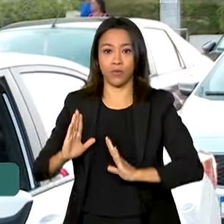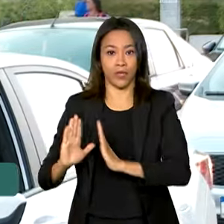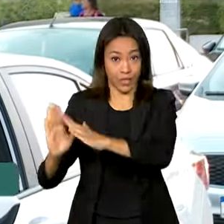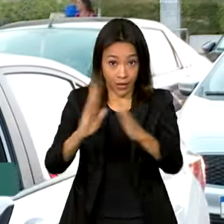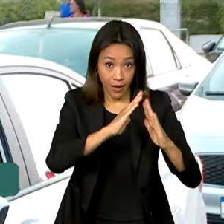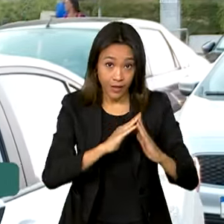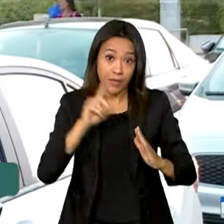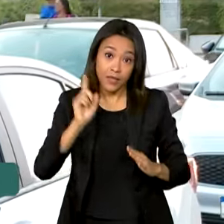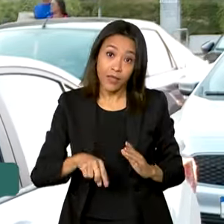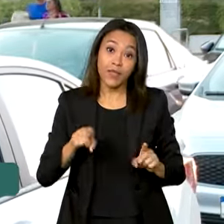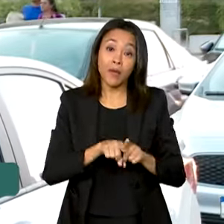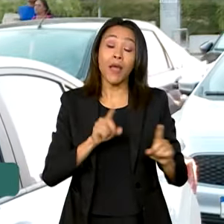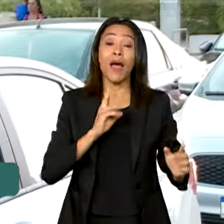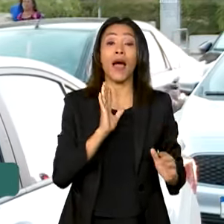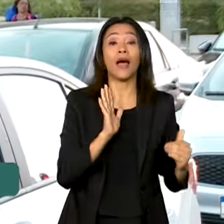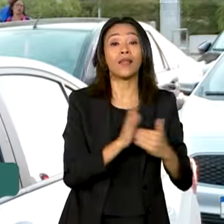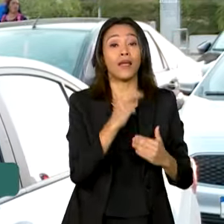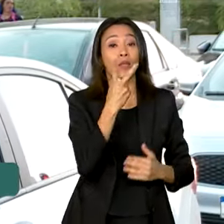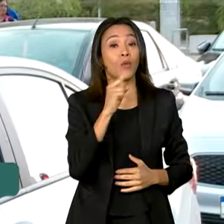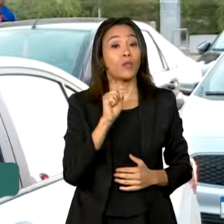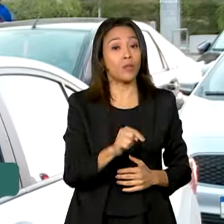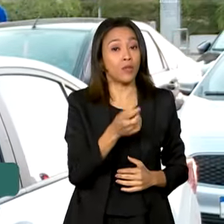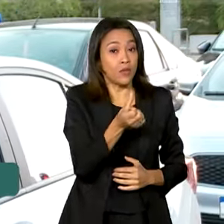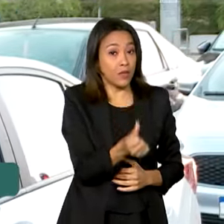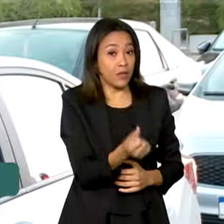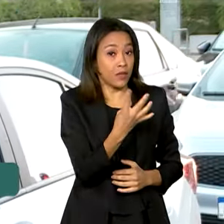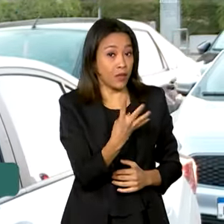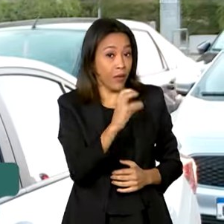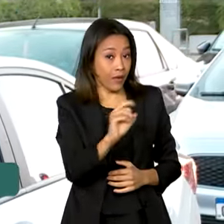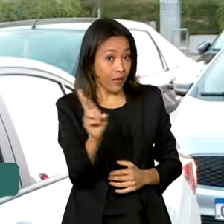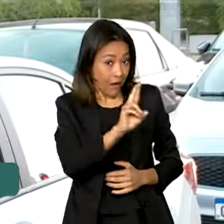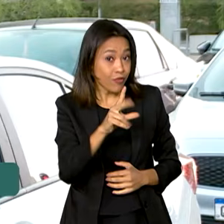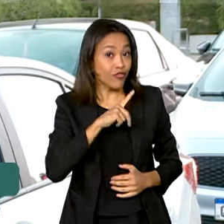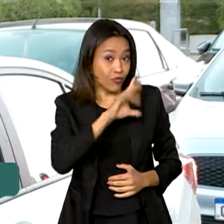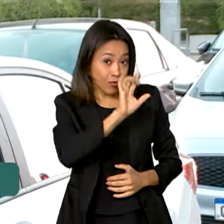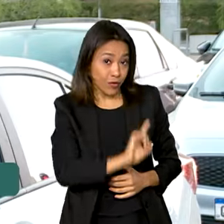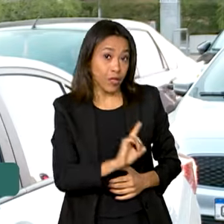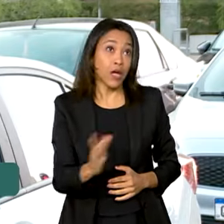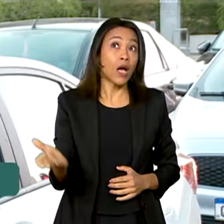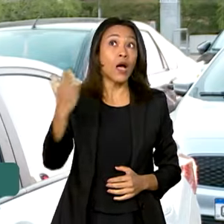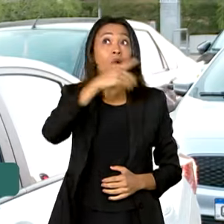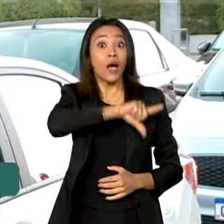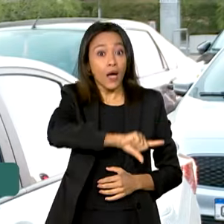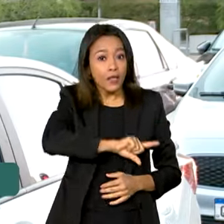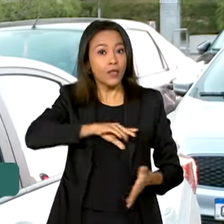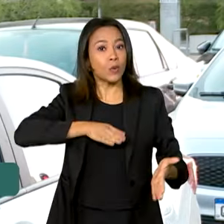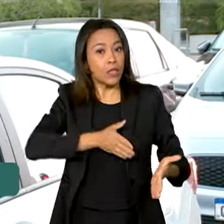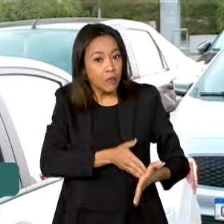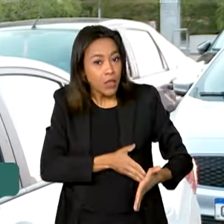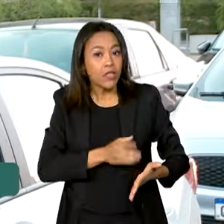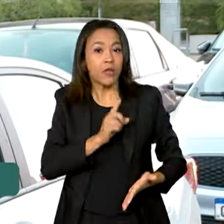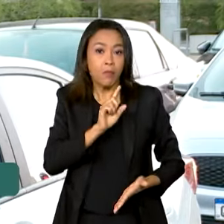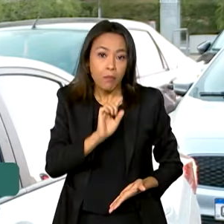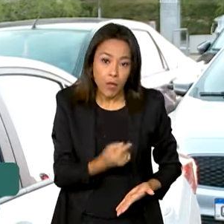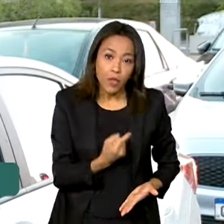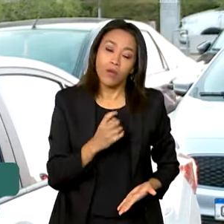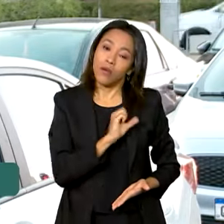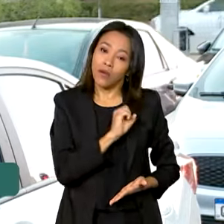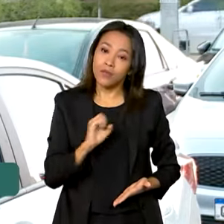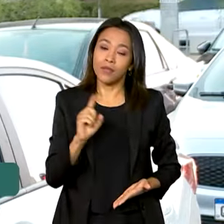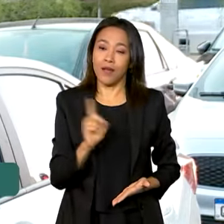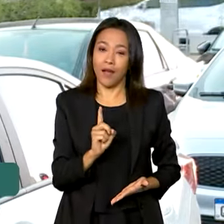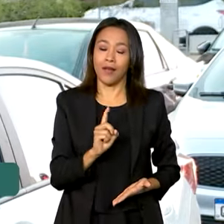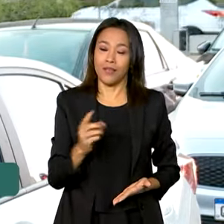renda bruta de até 2.640 reais. Antes, a renda limite era de 1.800 reais.